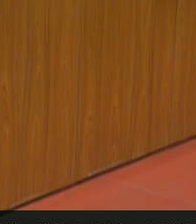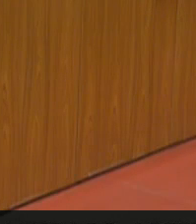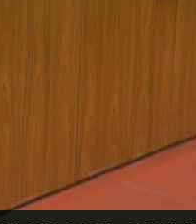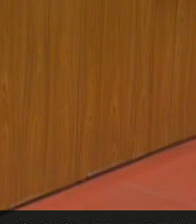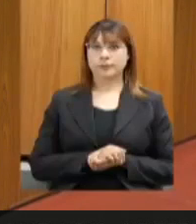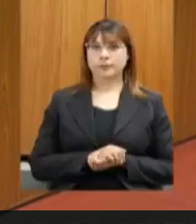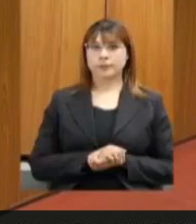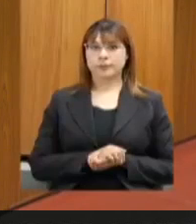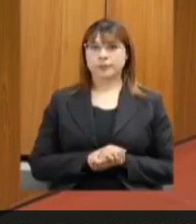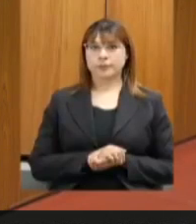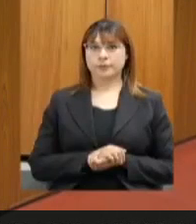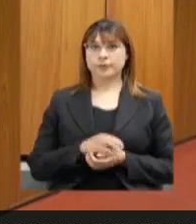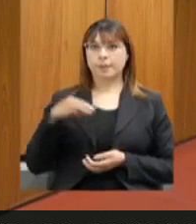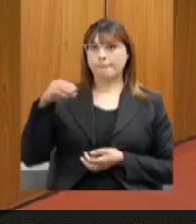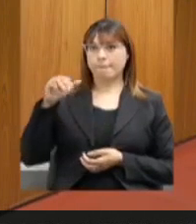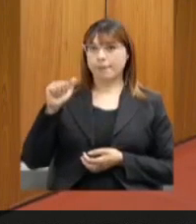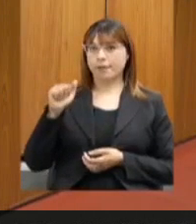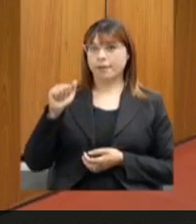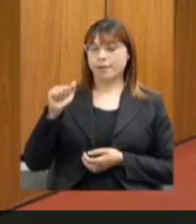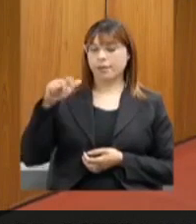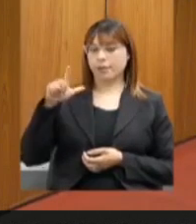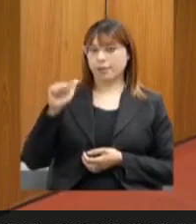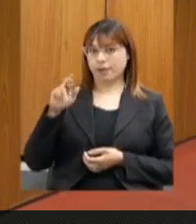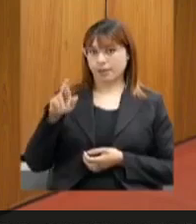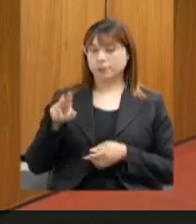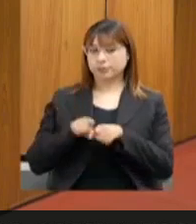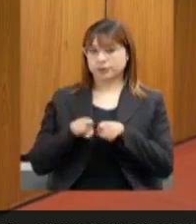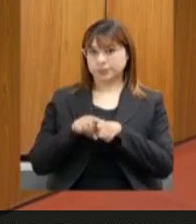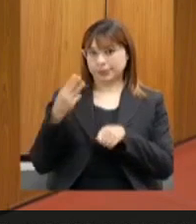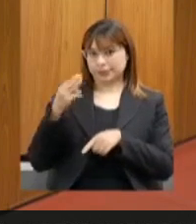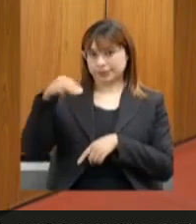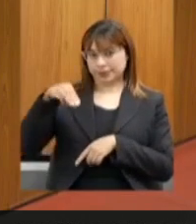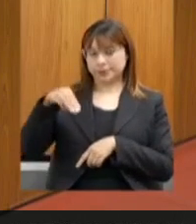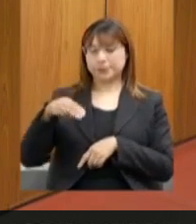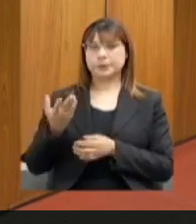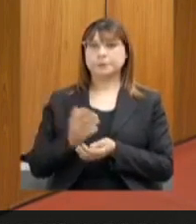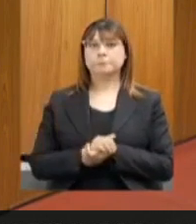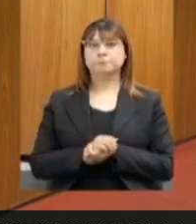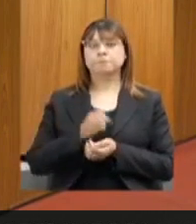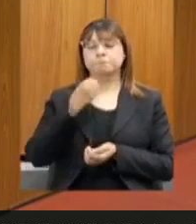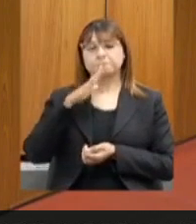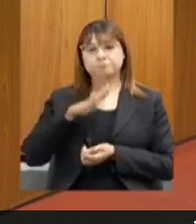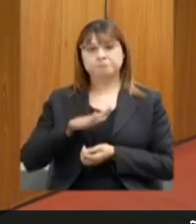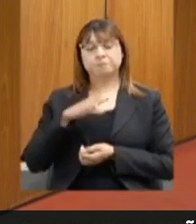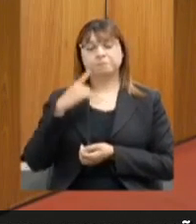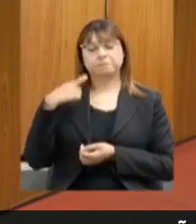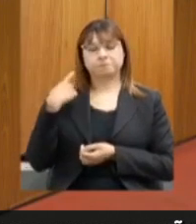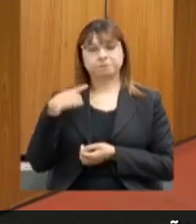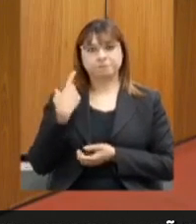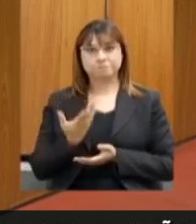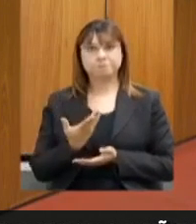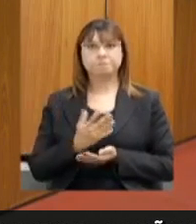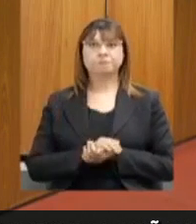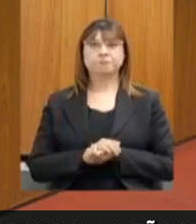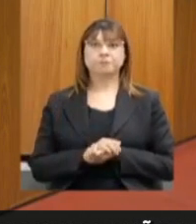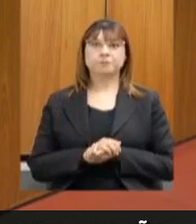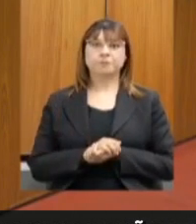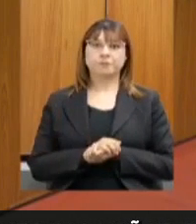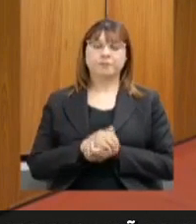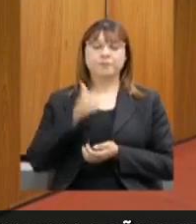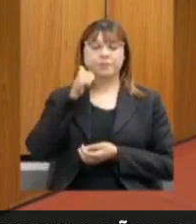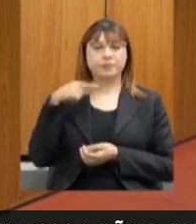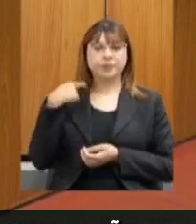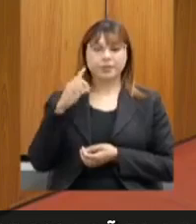nosso diretor do IEF, Antônio Malar, com a palavra. Boa tarde, deputado Noraldino, deputado Gustavo Santana, deputada